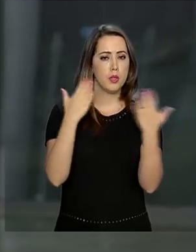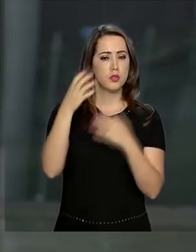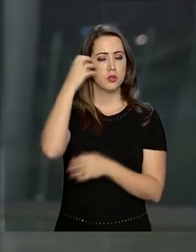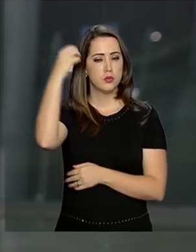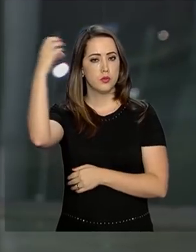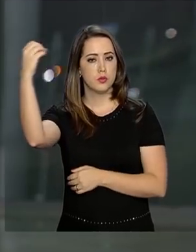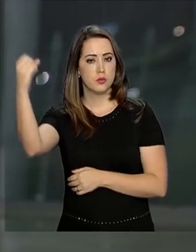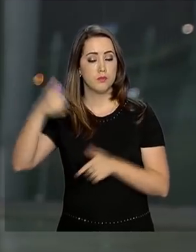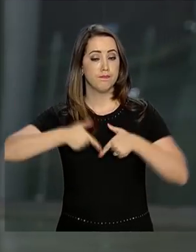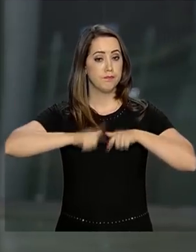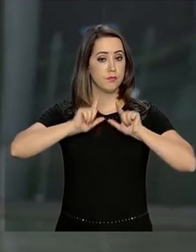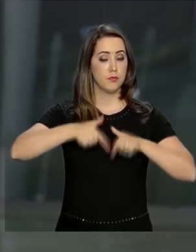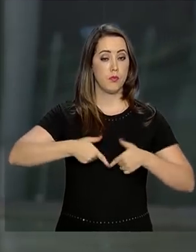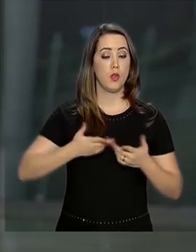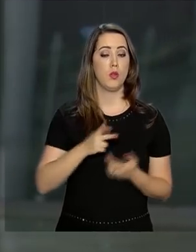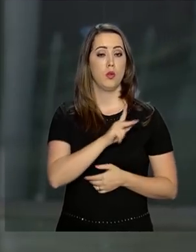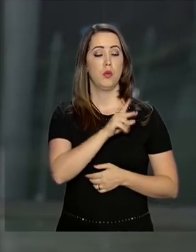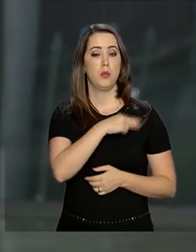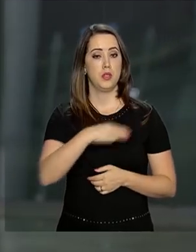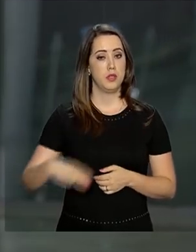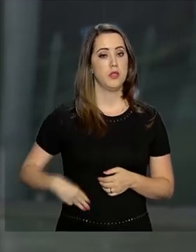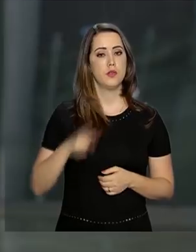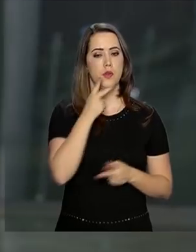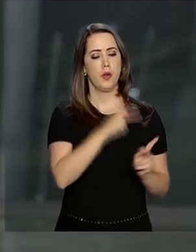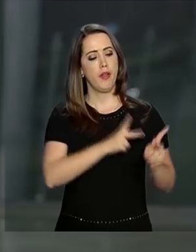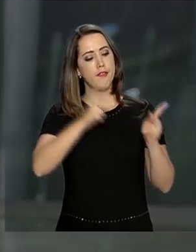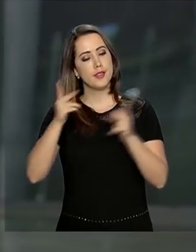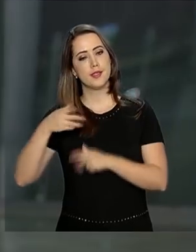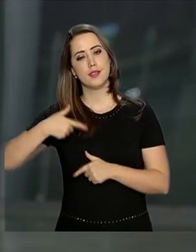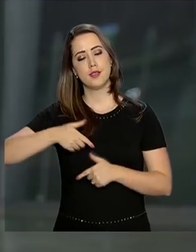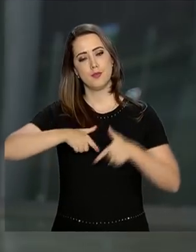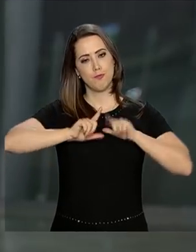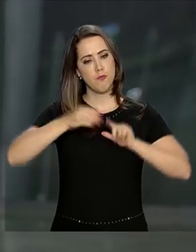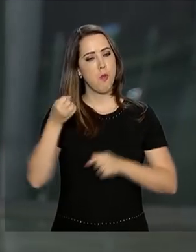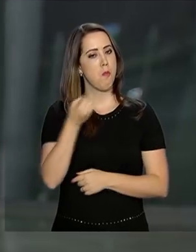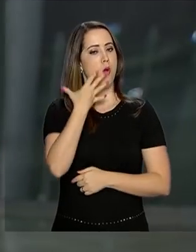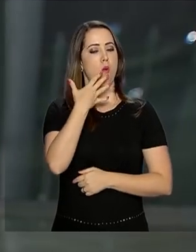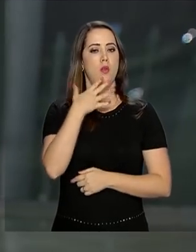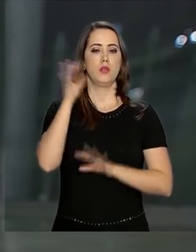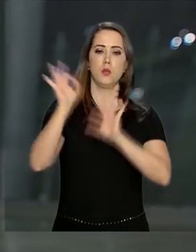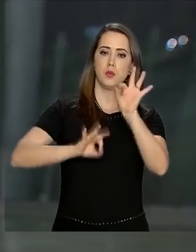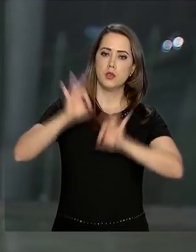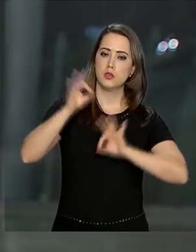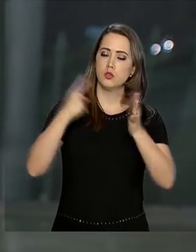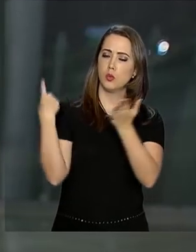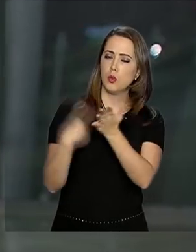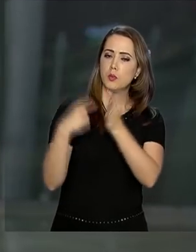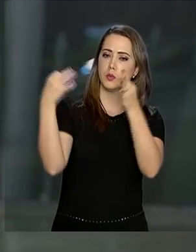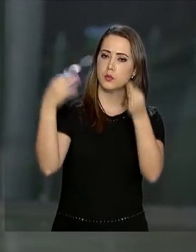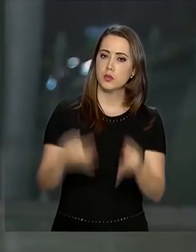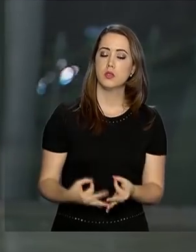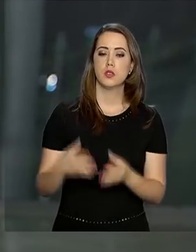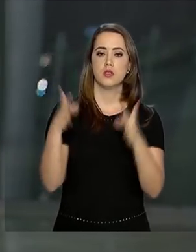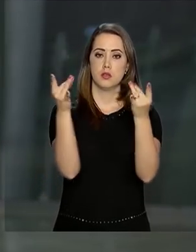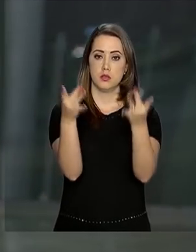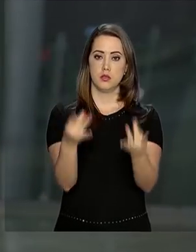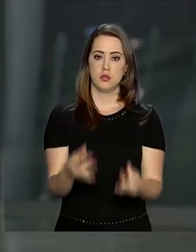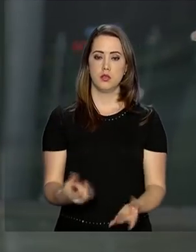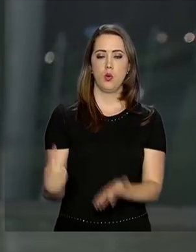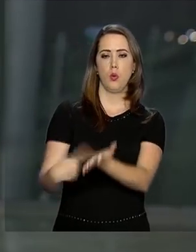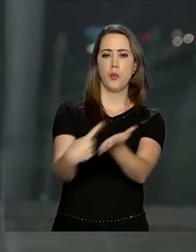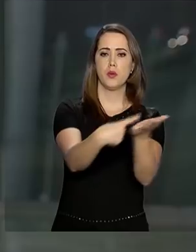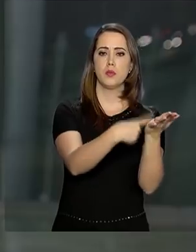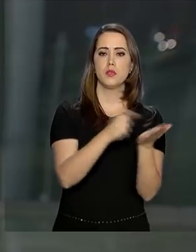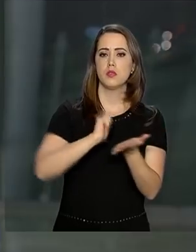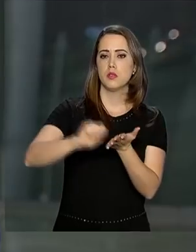presidente a Israel. O ministro disse que a visita foi bem sucedida, que o planejamento foi cumprido e destacou acordos